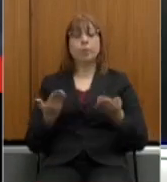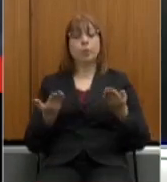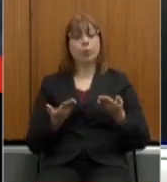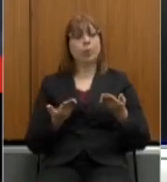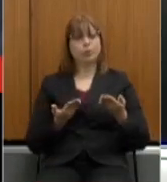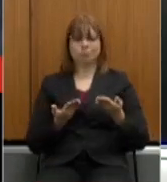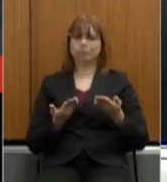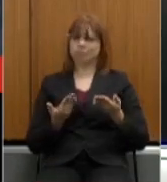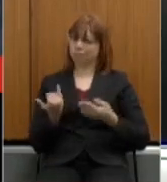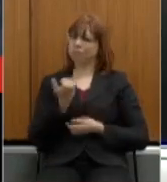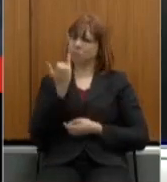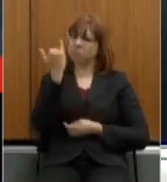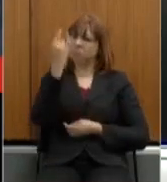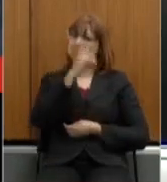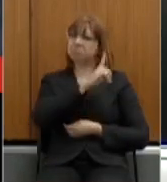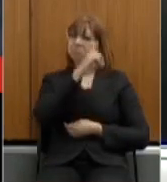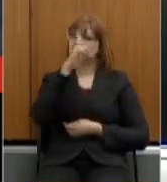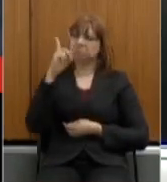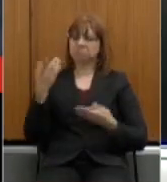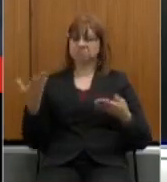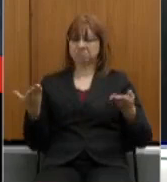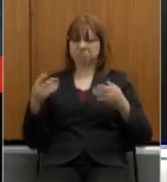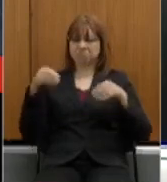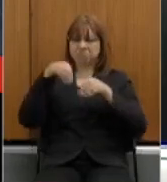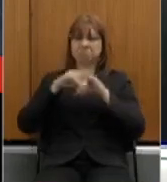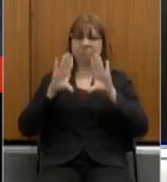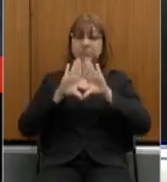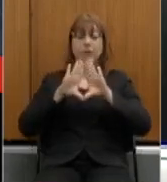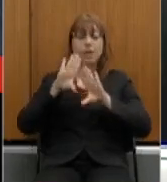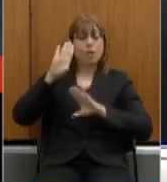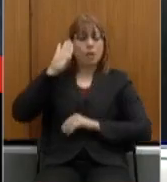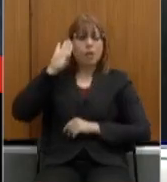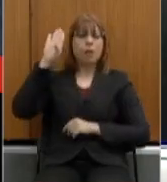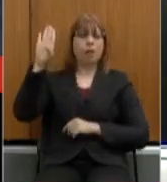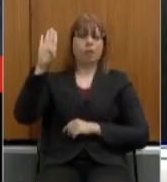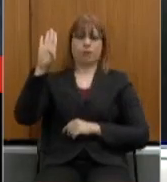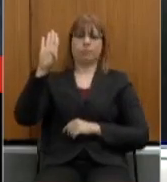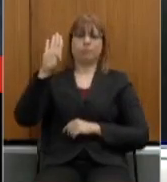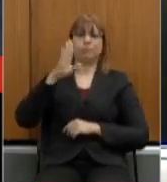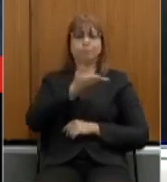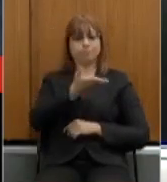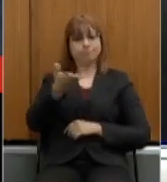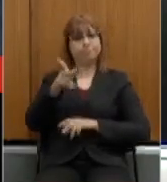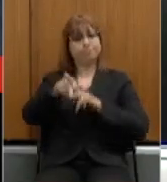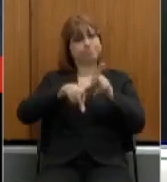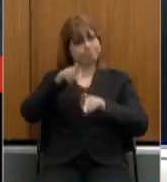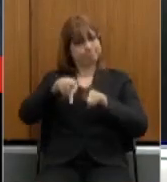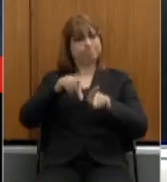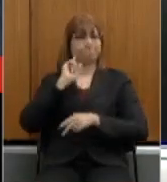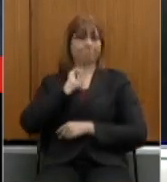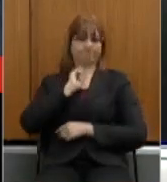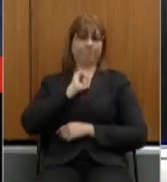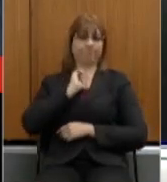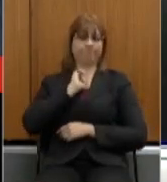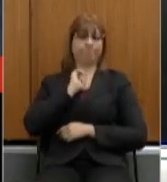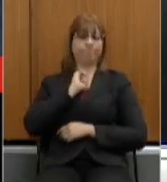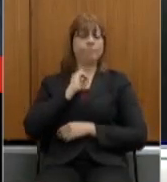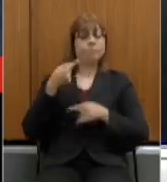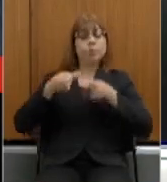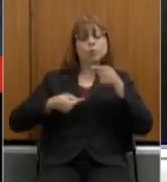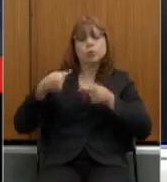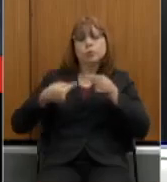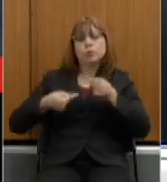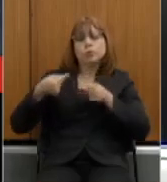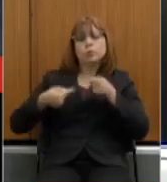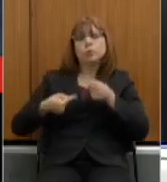importante para esse Parlamento, mas, sobretudo, para a população de Minas Gerais. A discussão